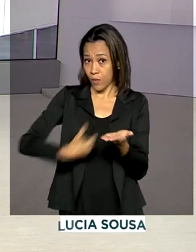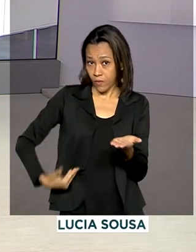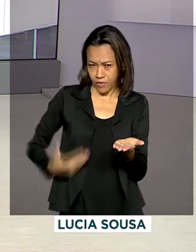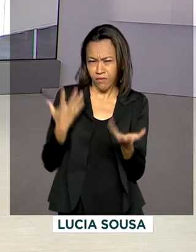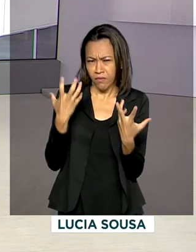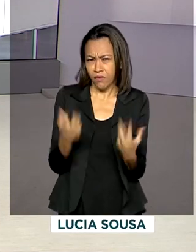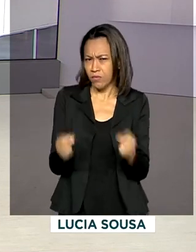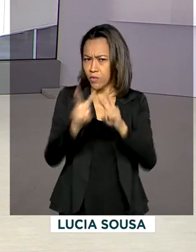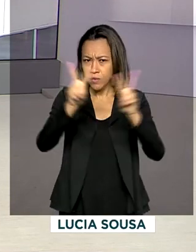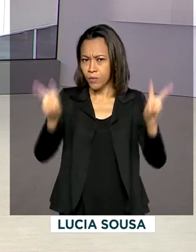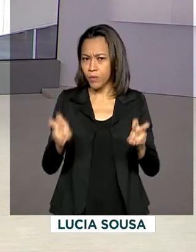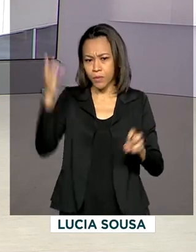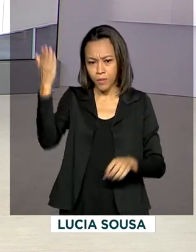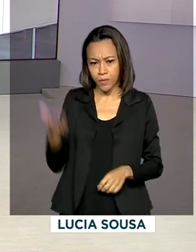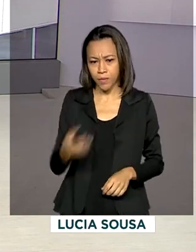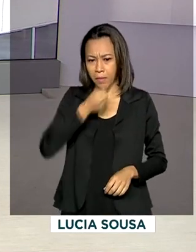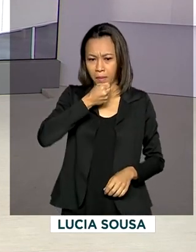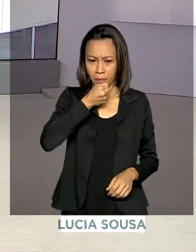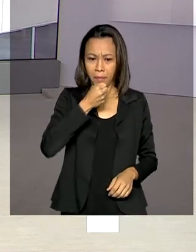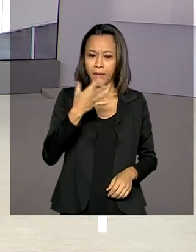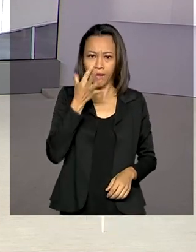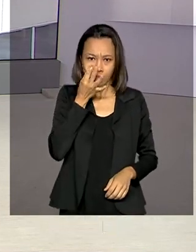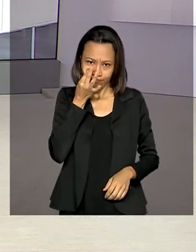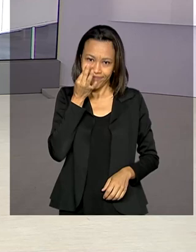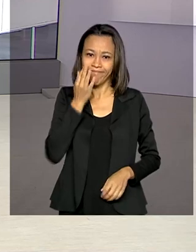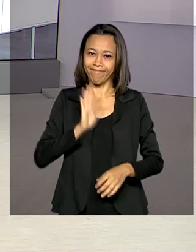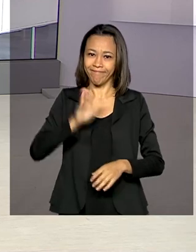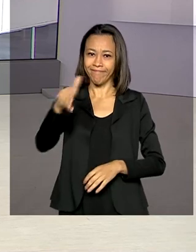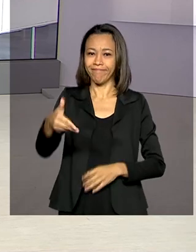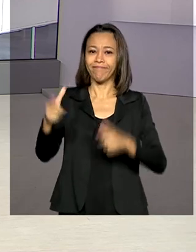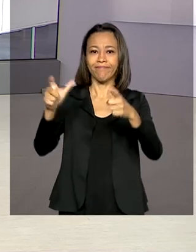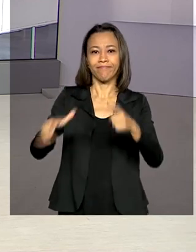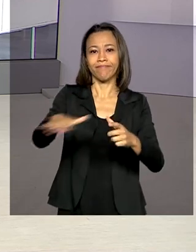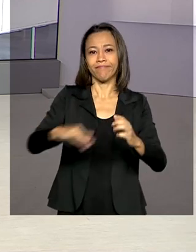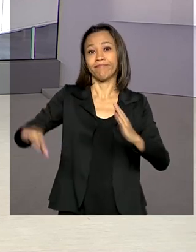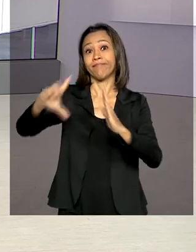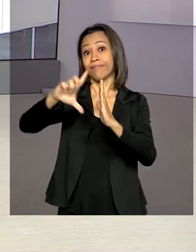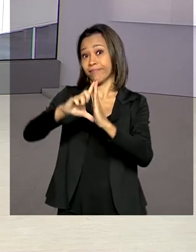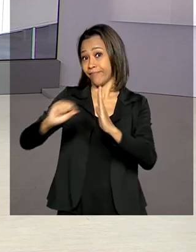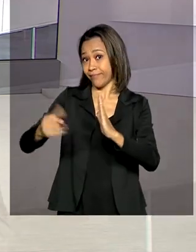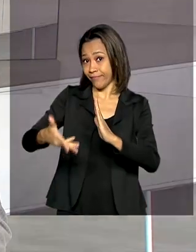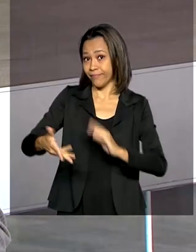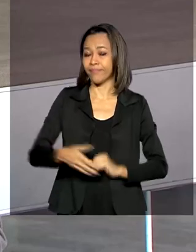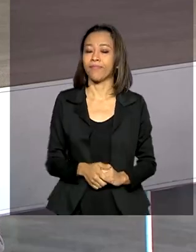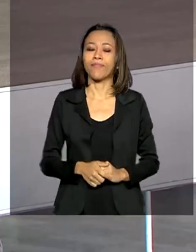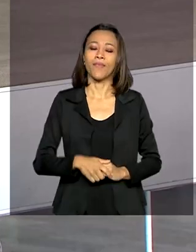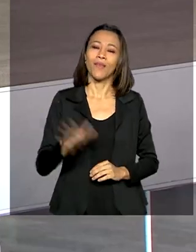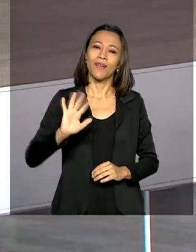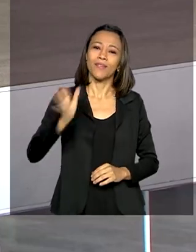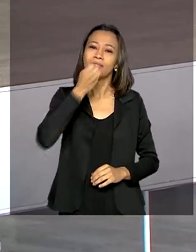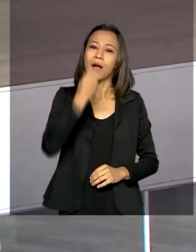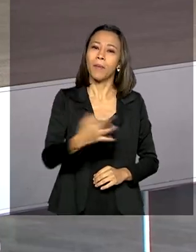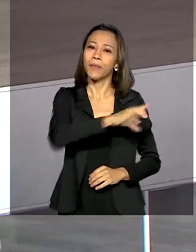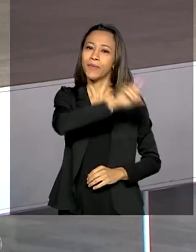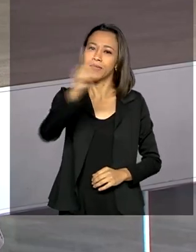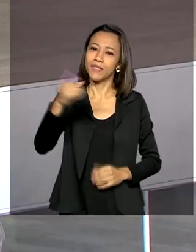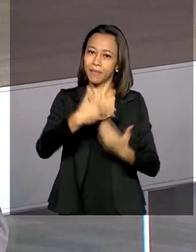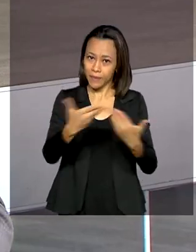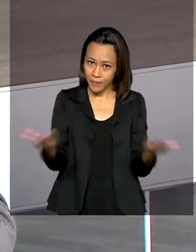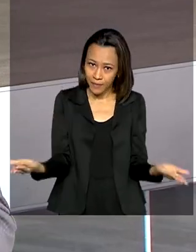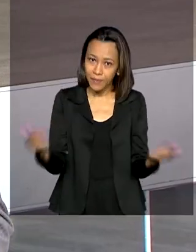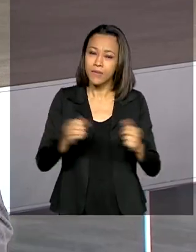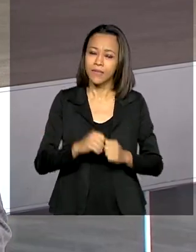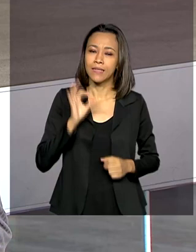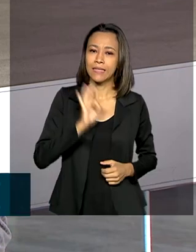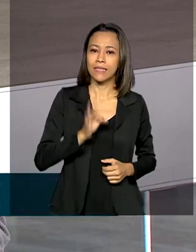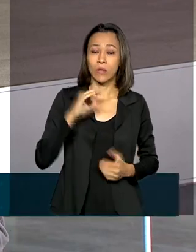Glauco de Queiroz. Ele está no Palácio do Planalto. Oi, Glauco. Bom dia. Olá, Renata. Bom dia para você. Bom dia a todos. De fato,